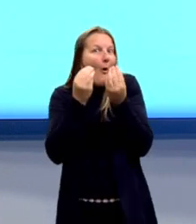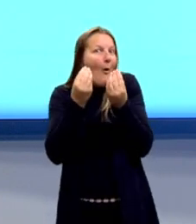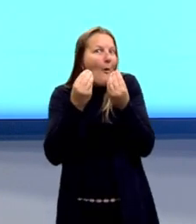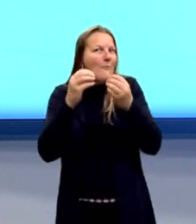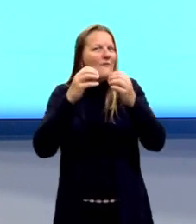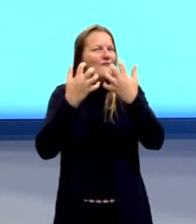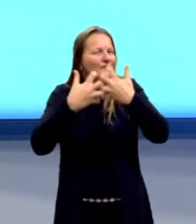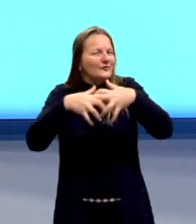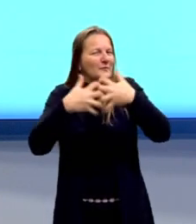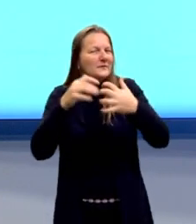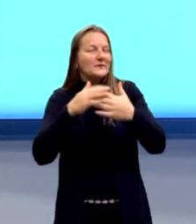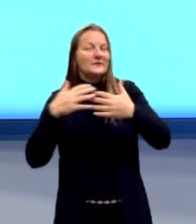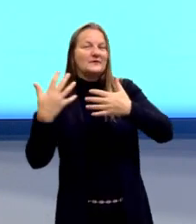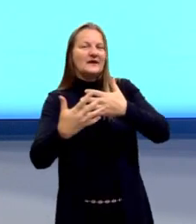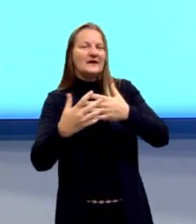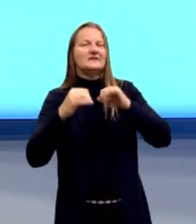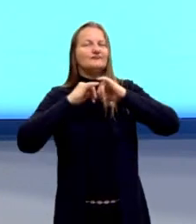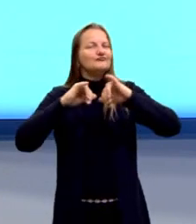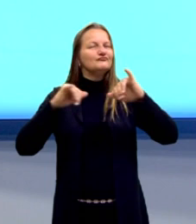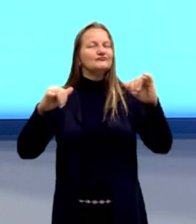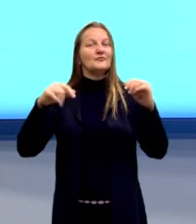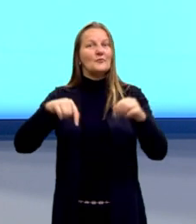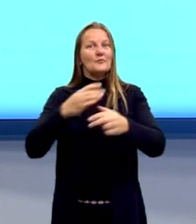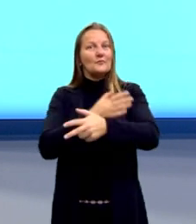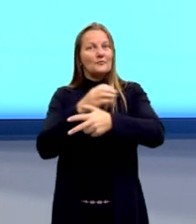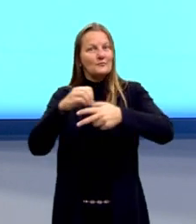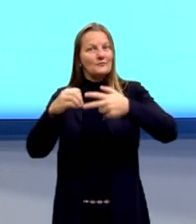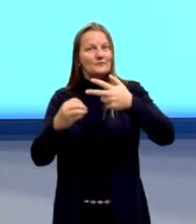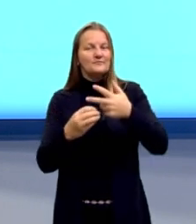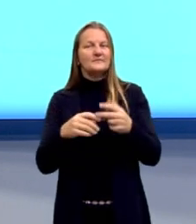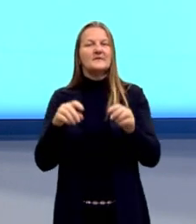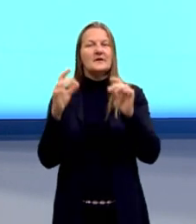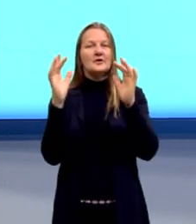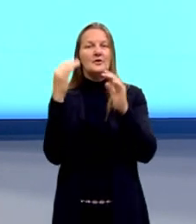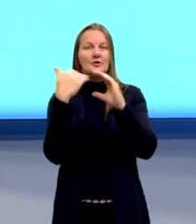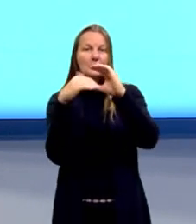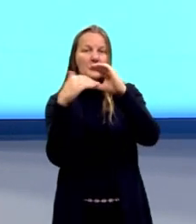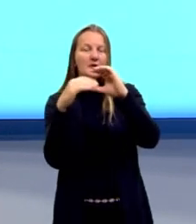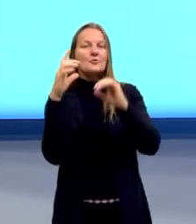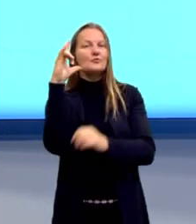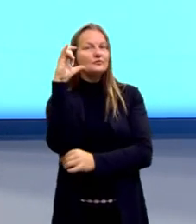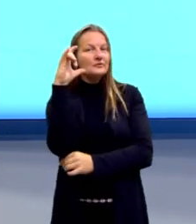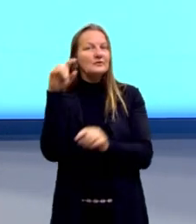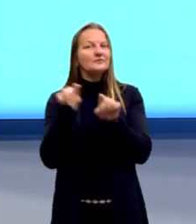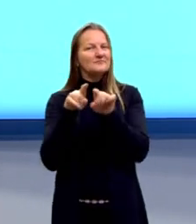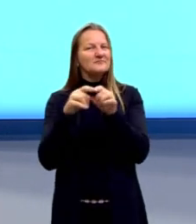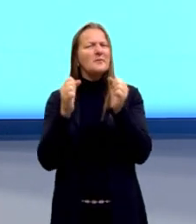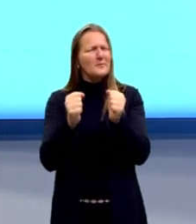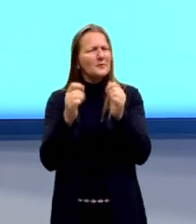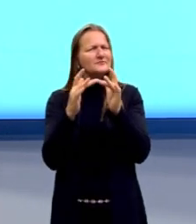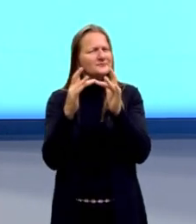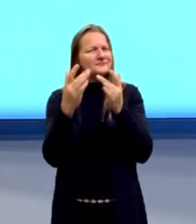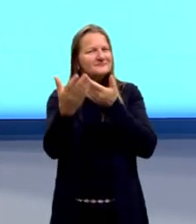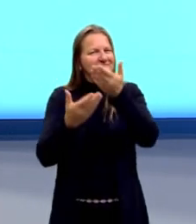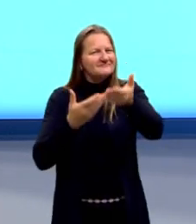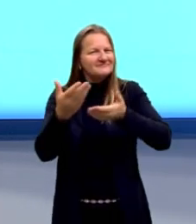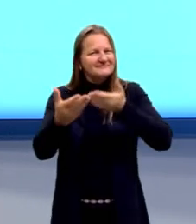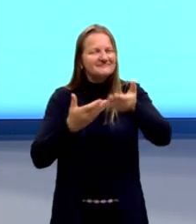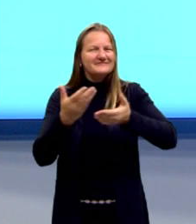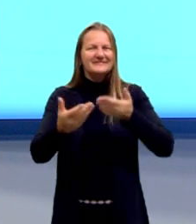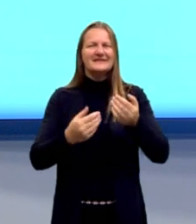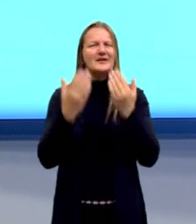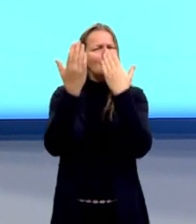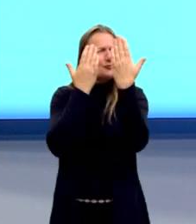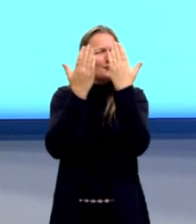a gente vai colocando propaganda sobre o projeto, tem aqui meu e-mail, meu Instagram. Então, vocês, por favor, podem mandar